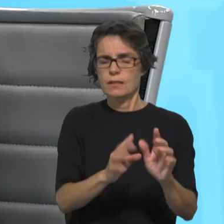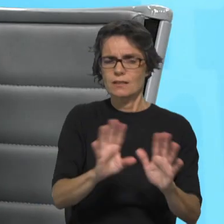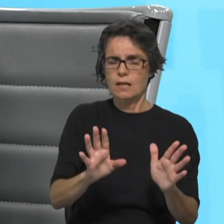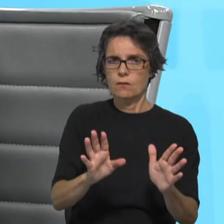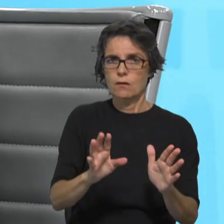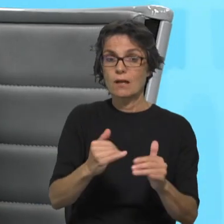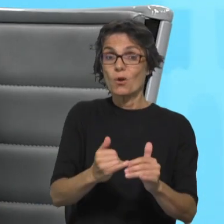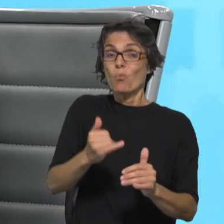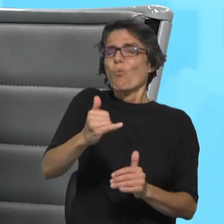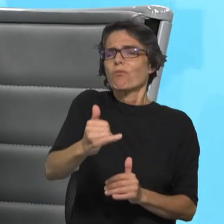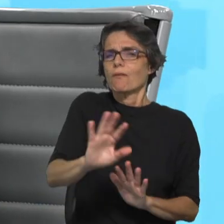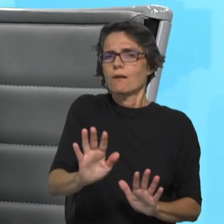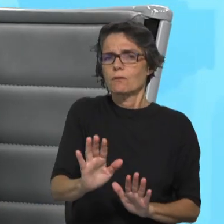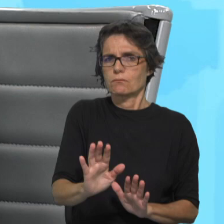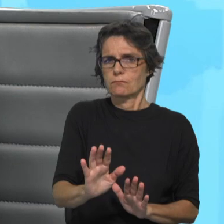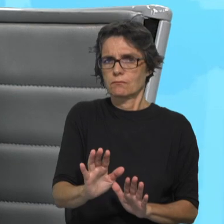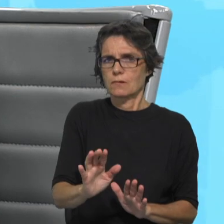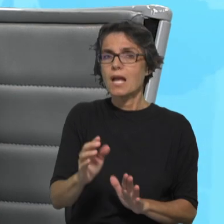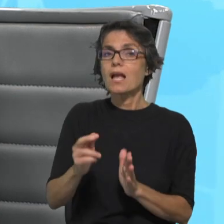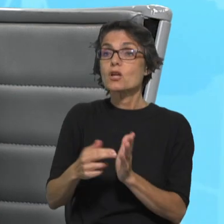com Jesus onde Jesus há de chegar.